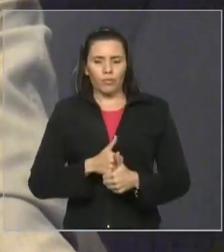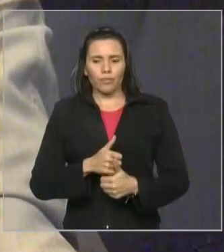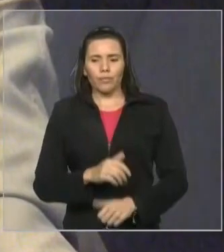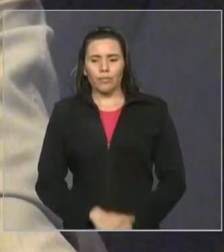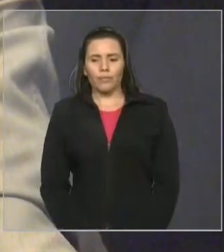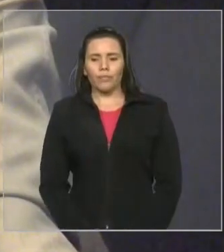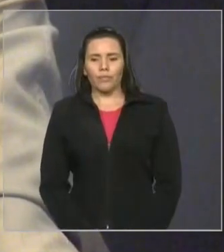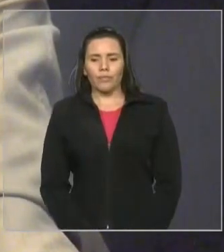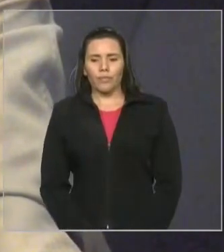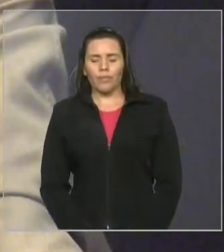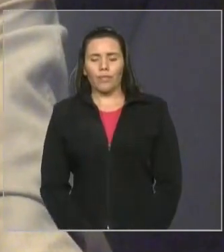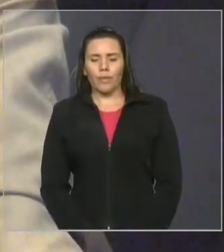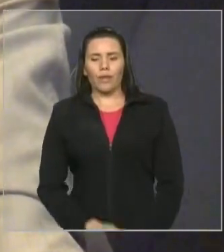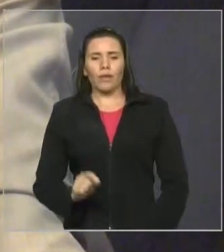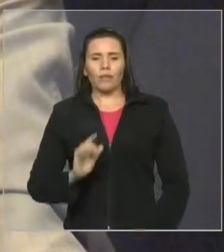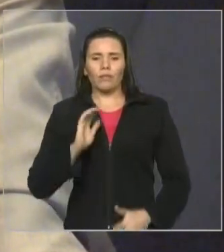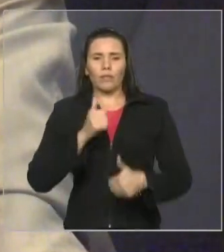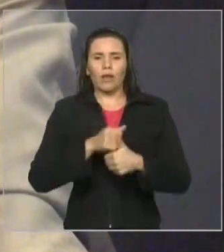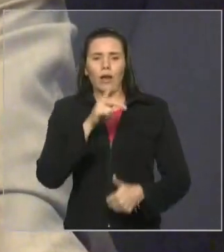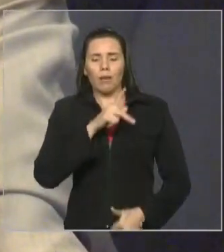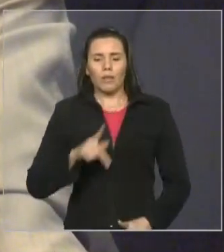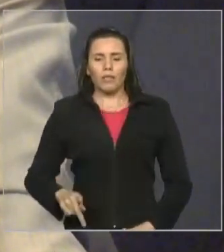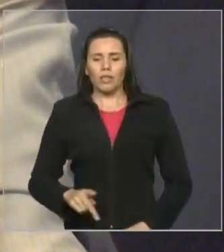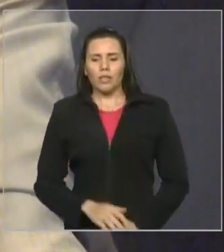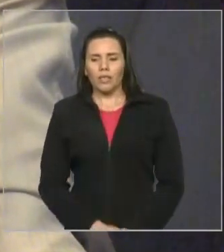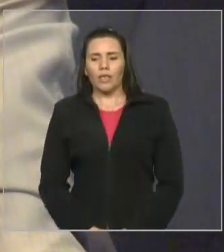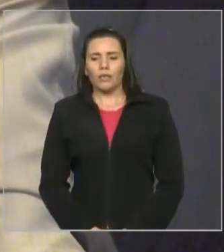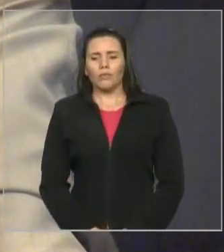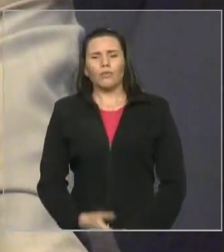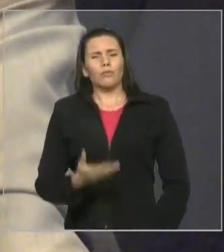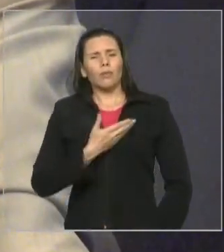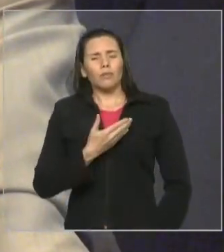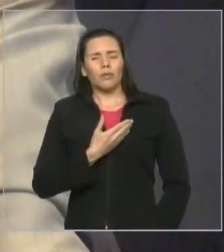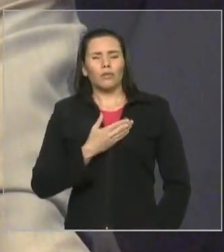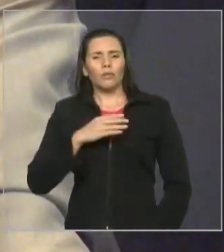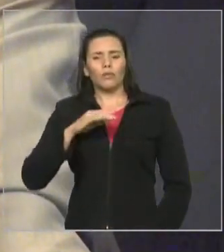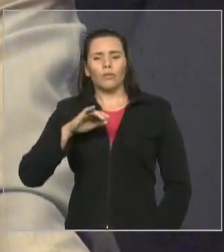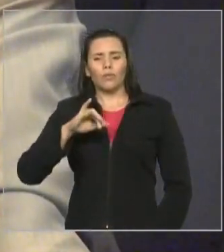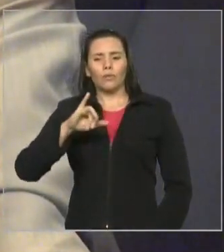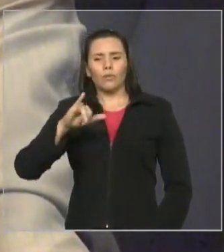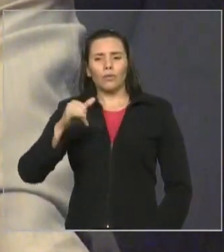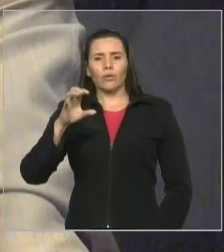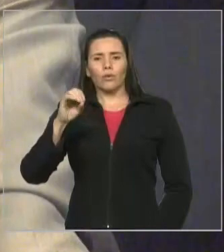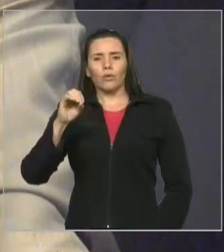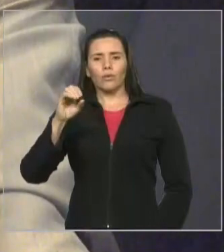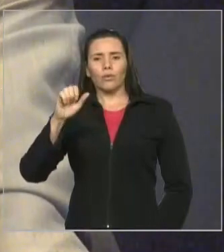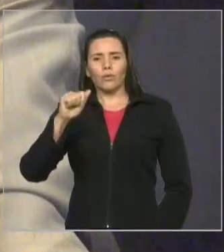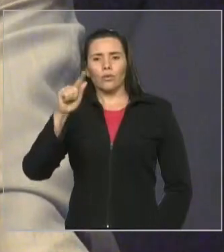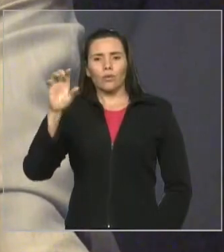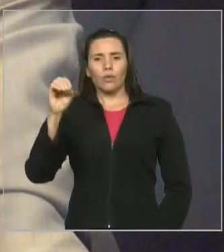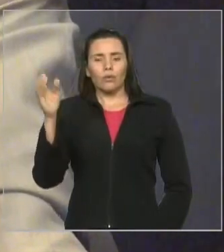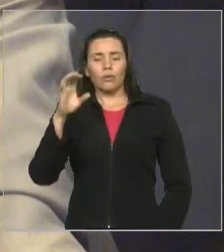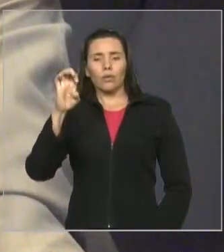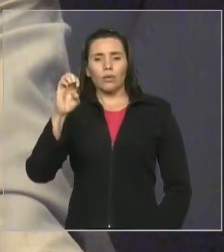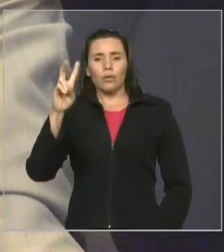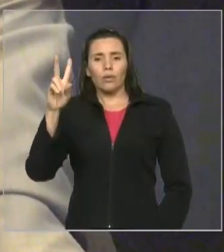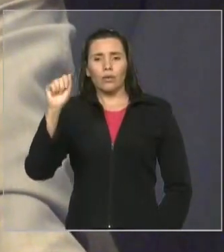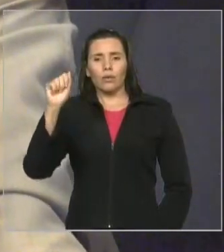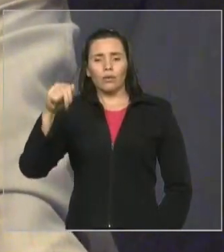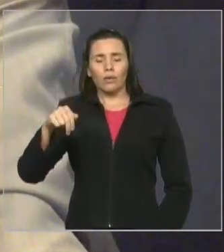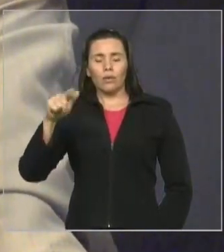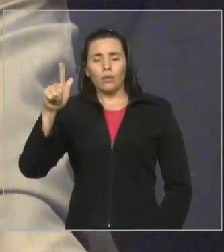amigo João Evangelista, e Vossa Excelência, se elegeu presidente